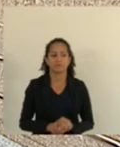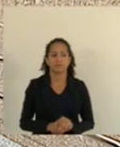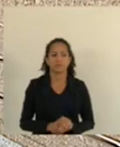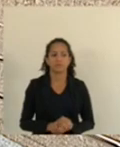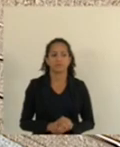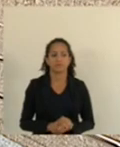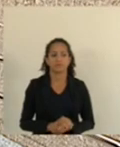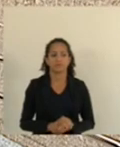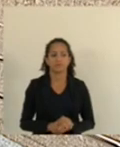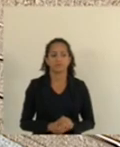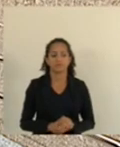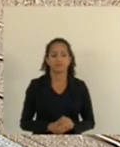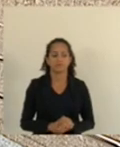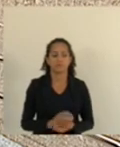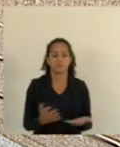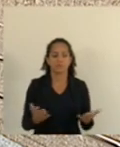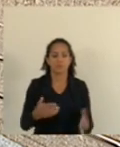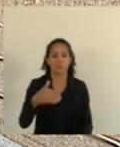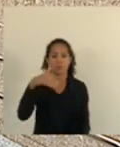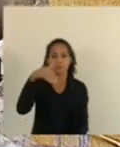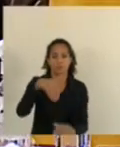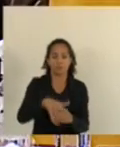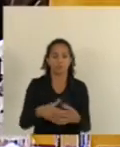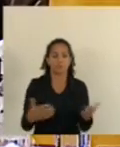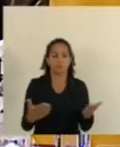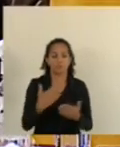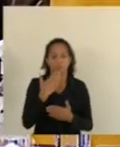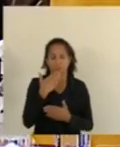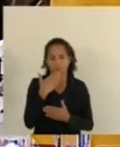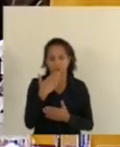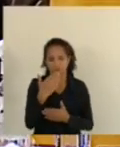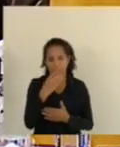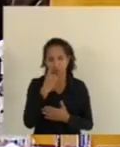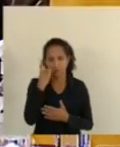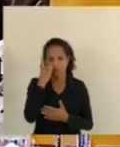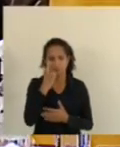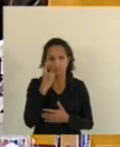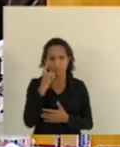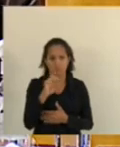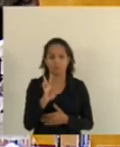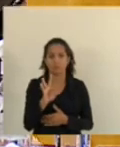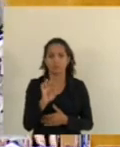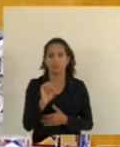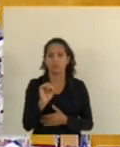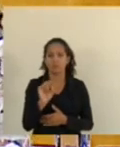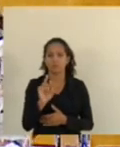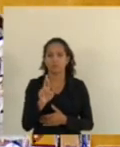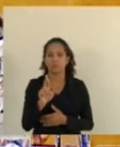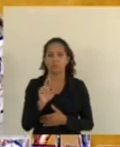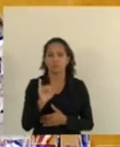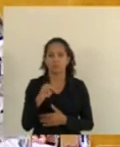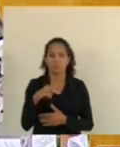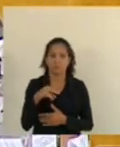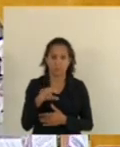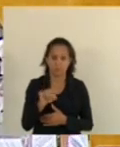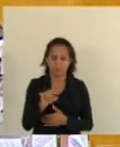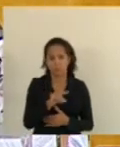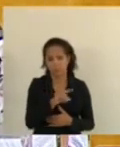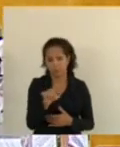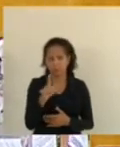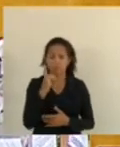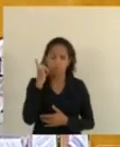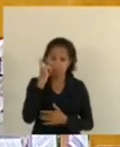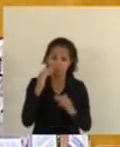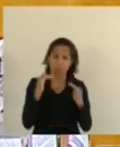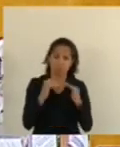Eu vou colocar em votação neste momento o pedido do deputado Torino Marcos. Os senhores e as senhoras deputadas